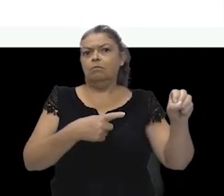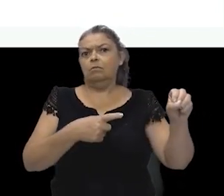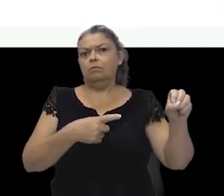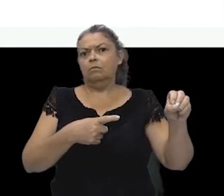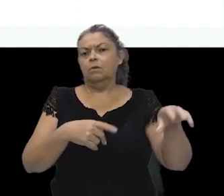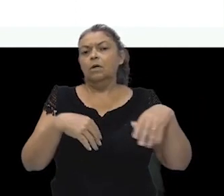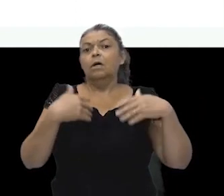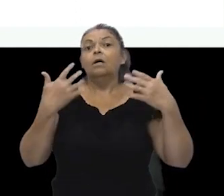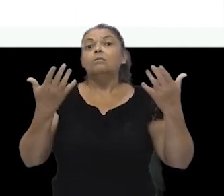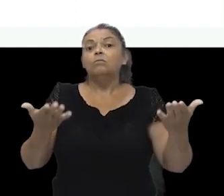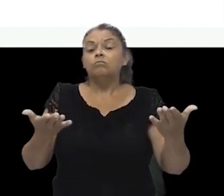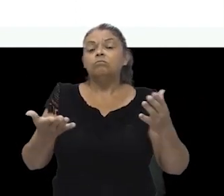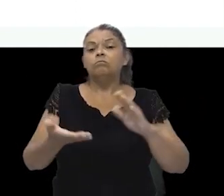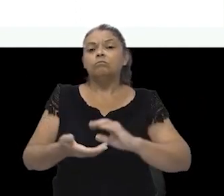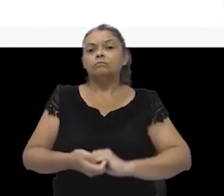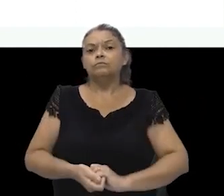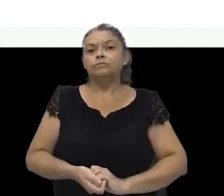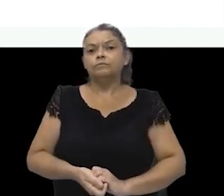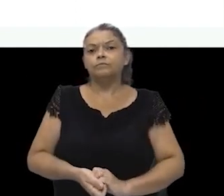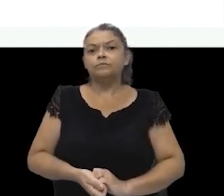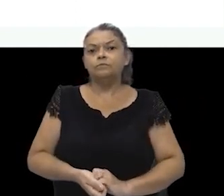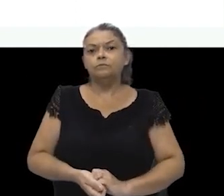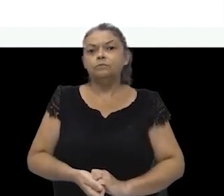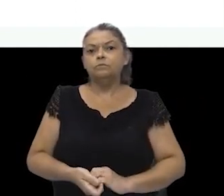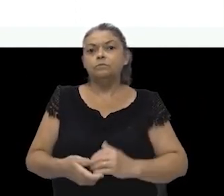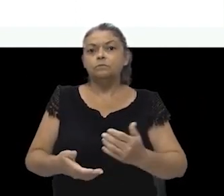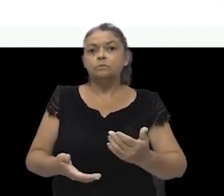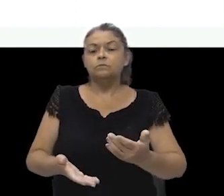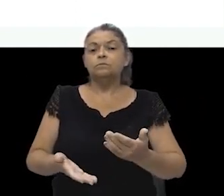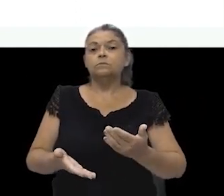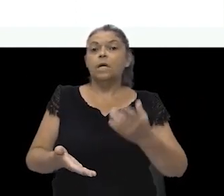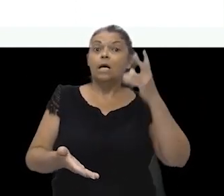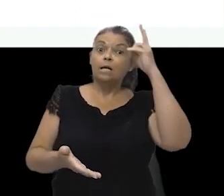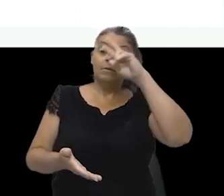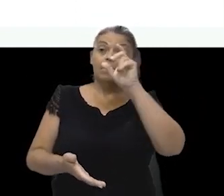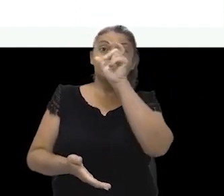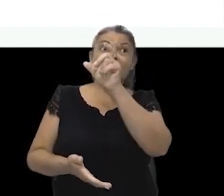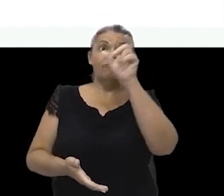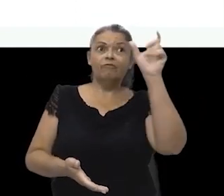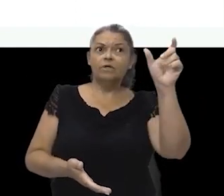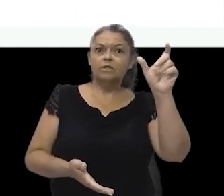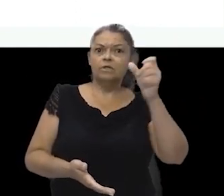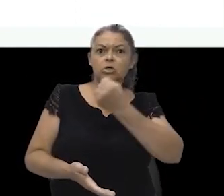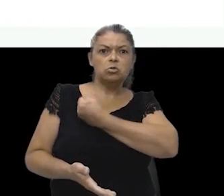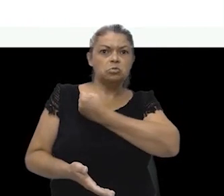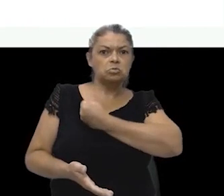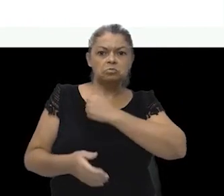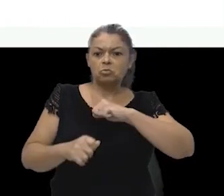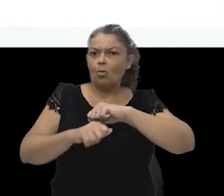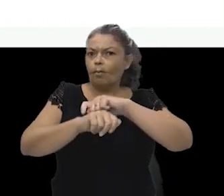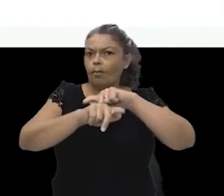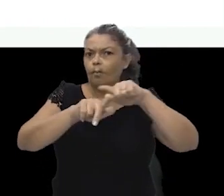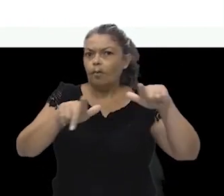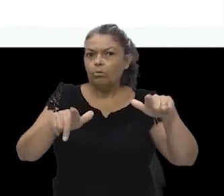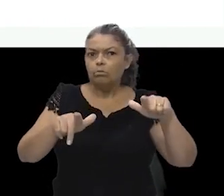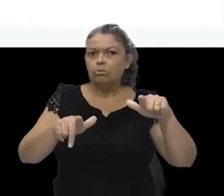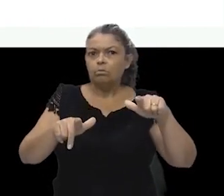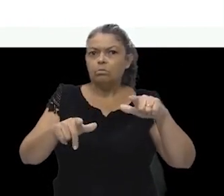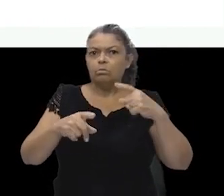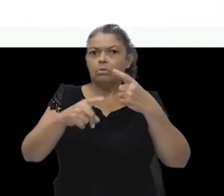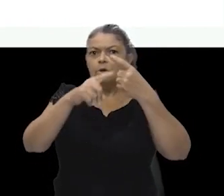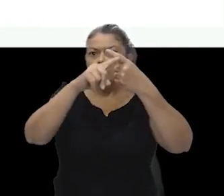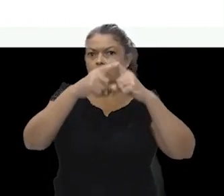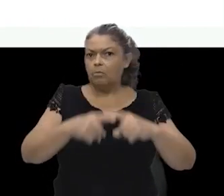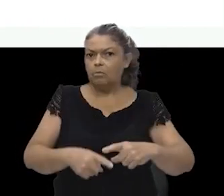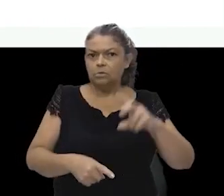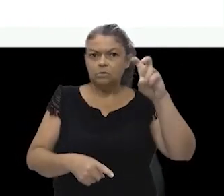E em relação àquelas fichas que não têm números múltiplos de 5, também está fácil. Eu